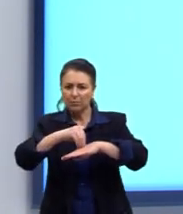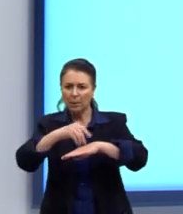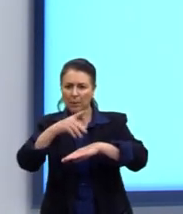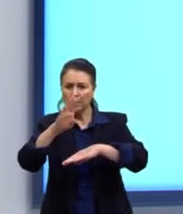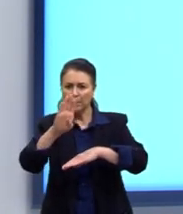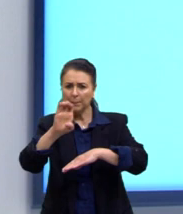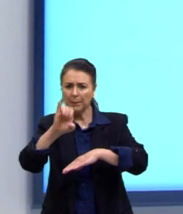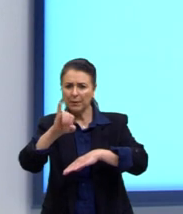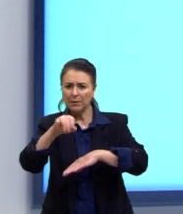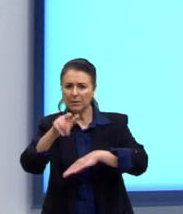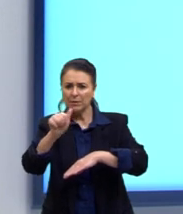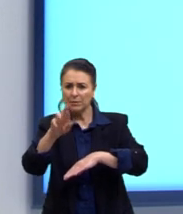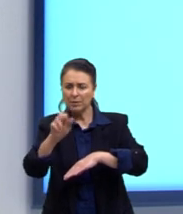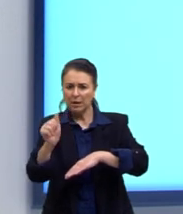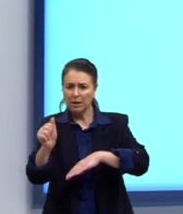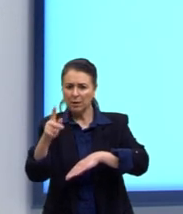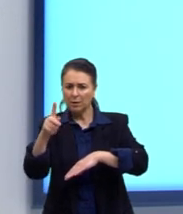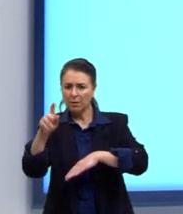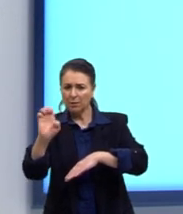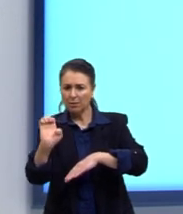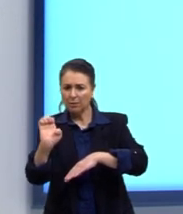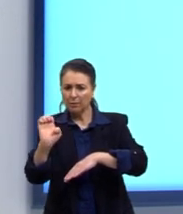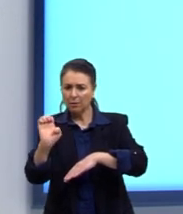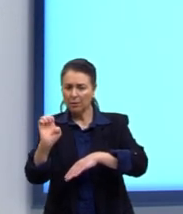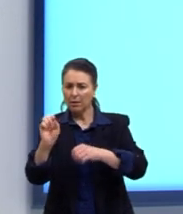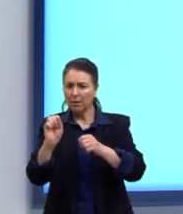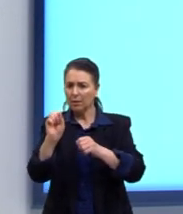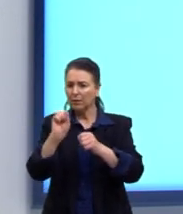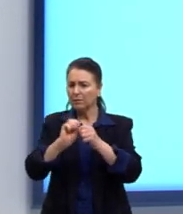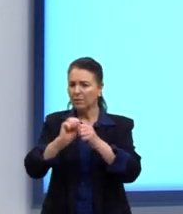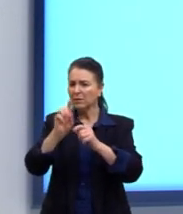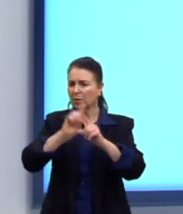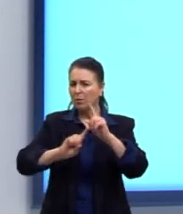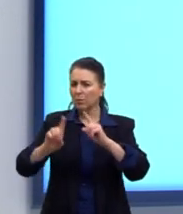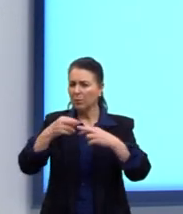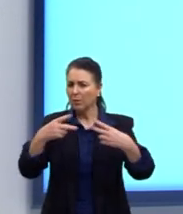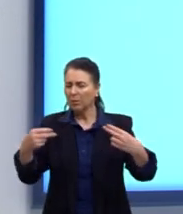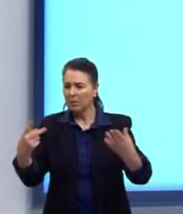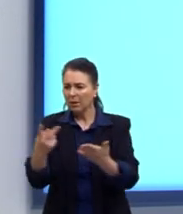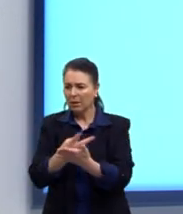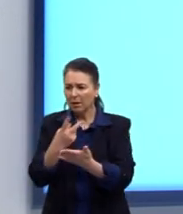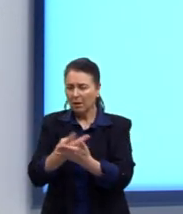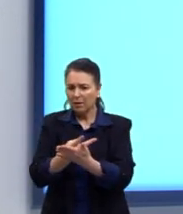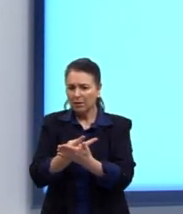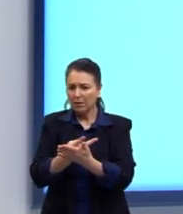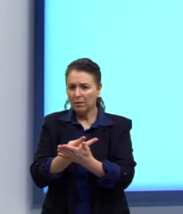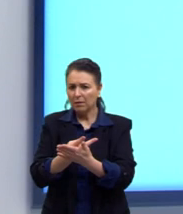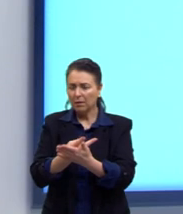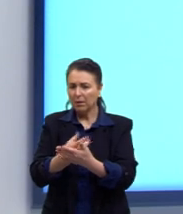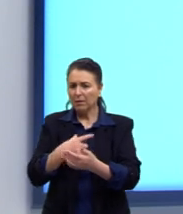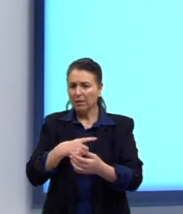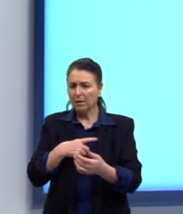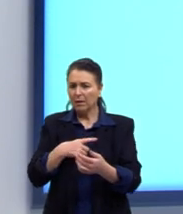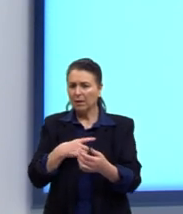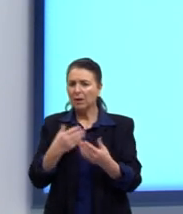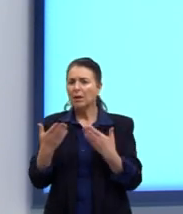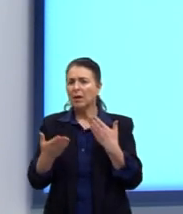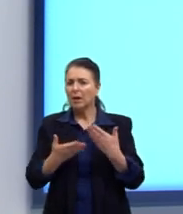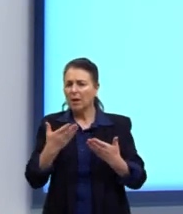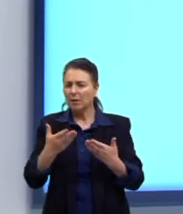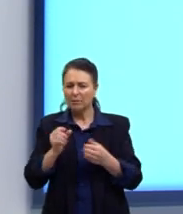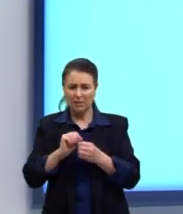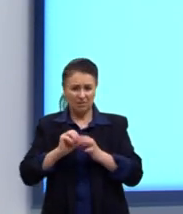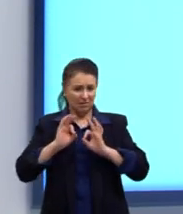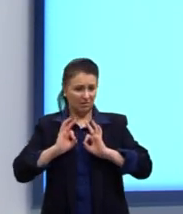e apunhalar pelas costas, que é fazer algo mal. Será que tratar bem alguém que nos fez algo mal é realmente agir